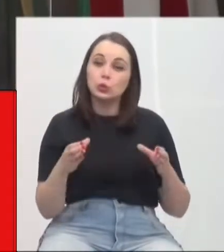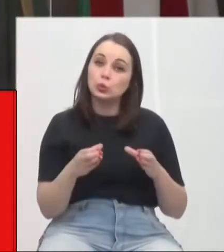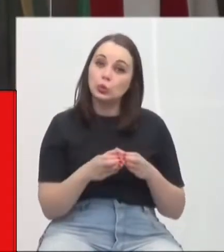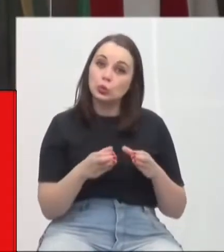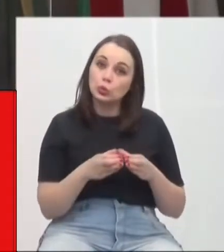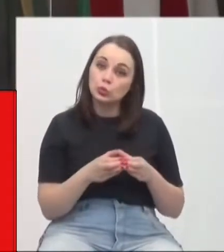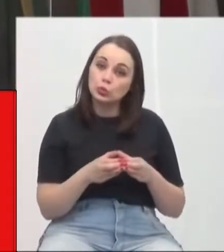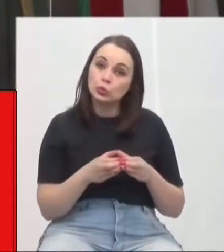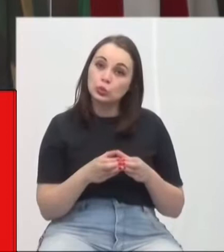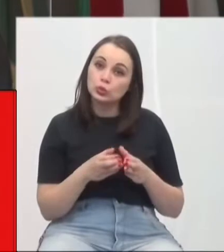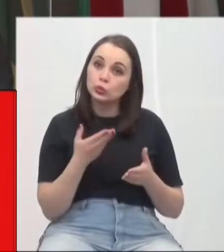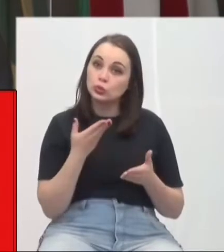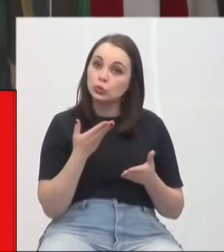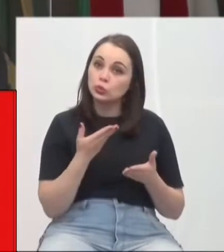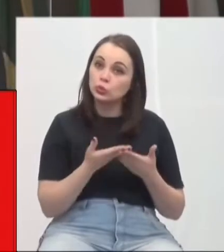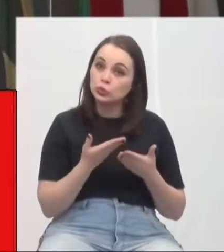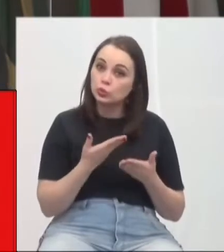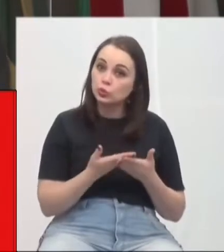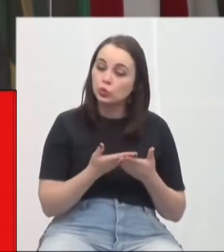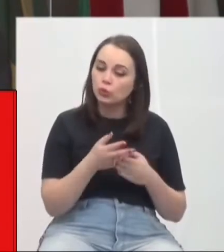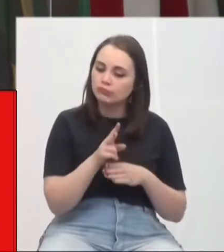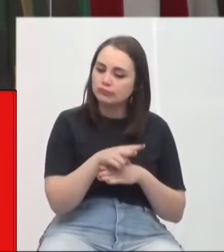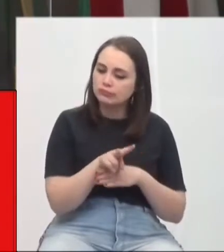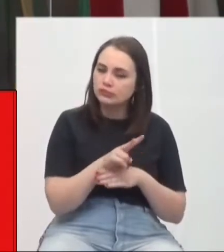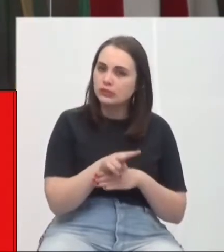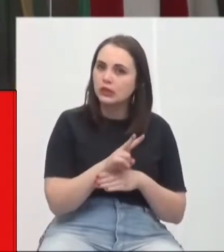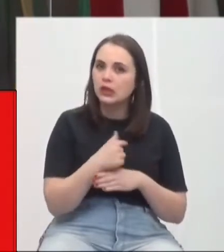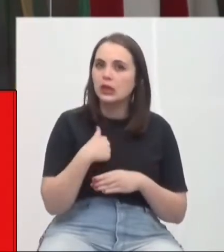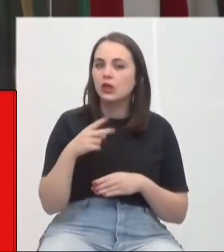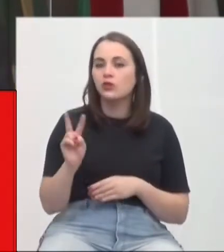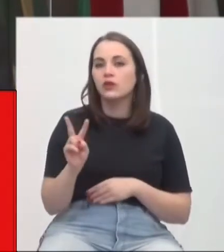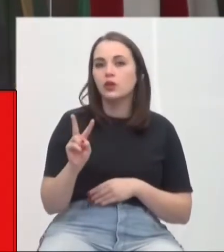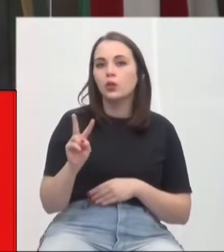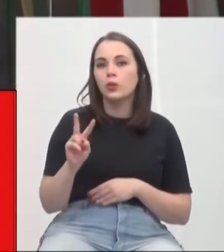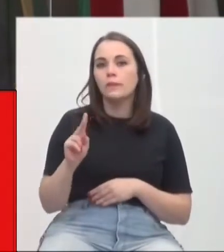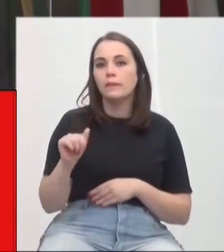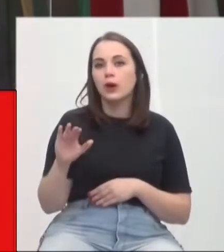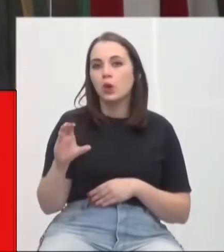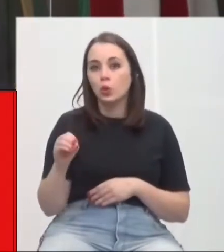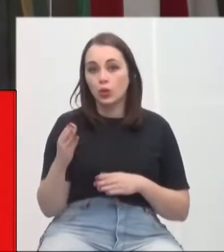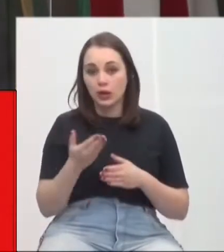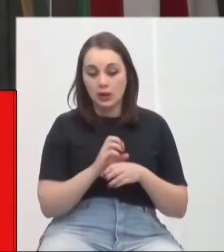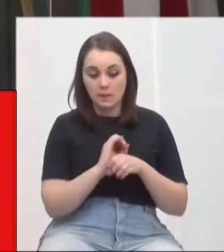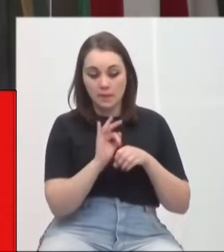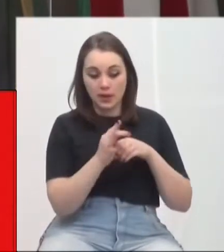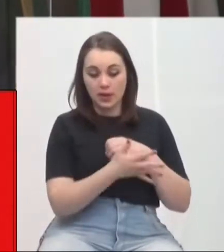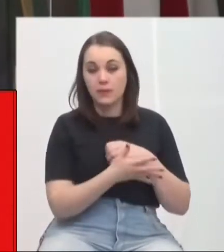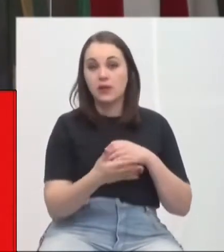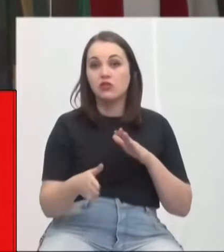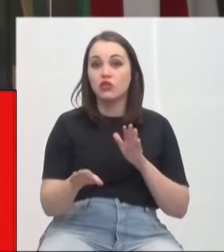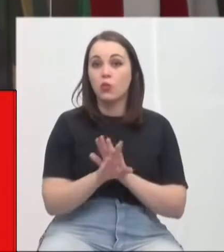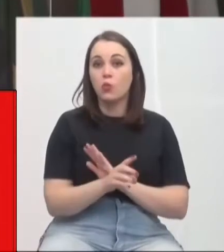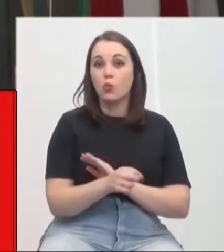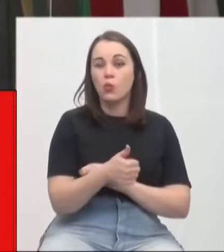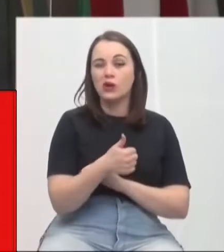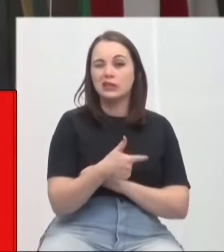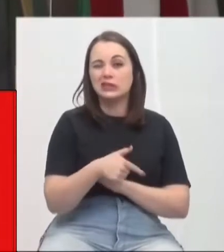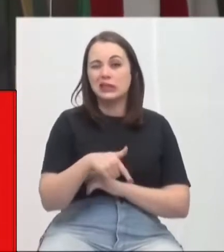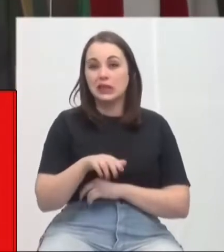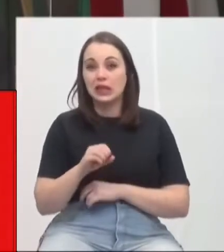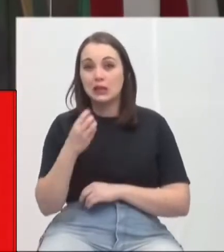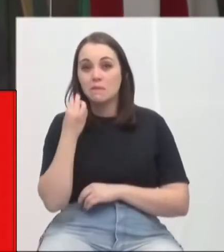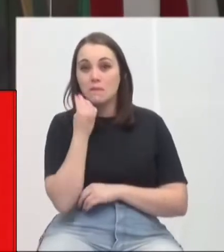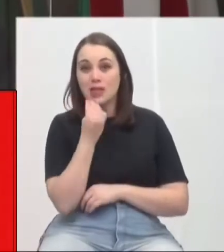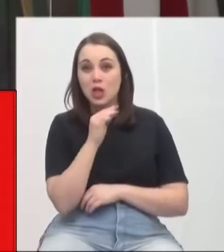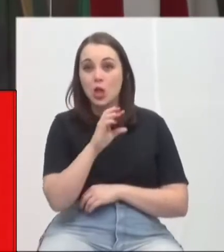da comissão, eu e o vereador Paulo Ferraresi, no período de pandemia, para Criciúma, chegou quase 70 milhões, vereadora